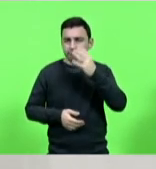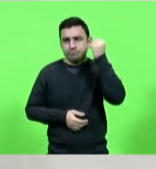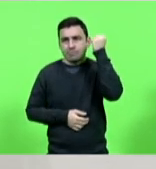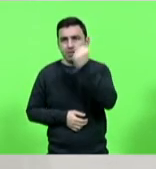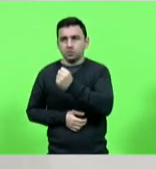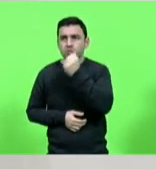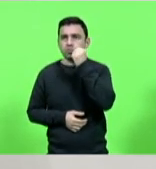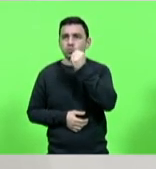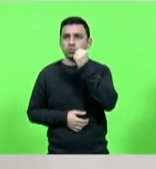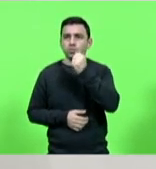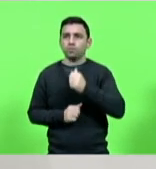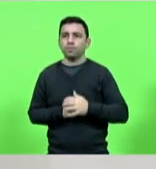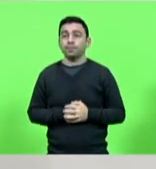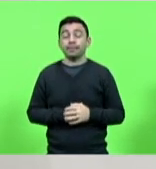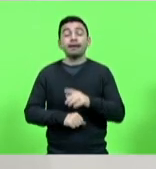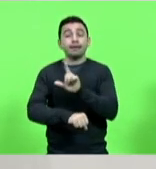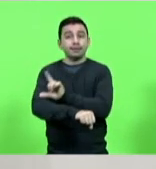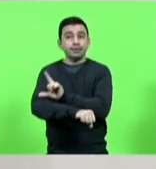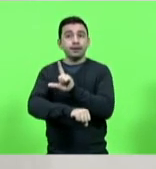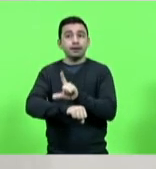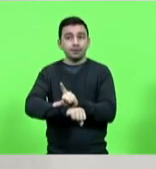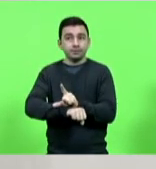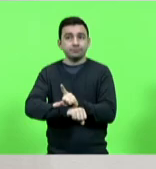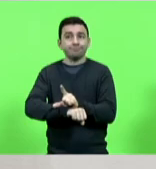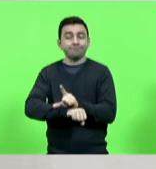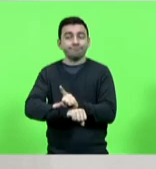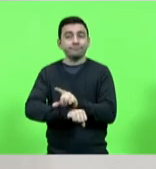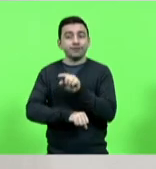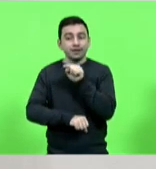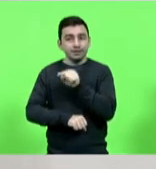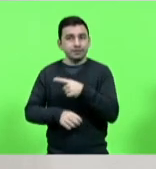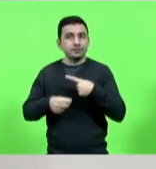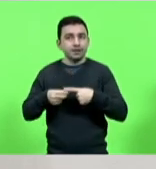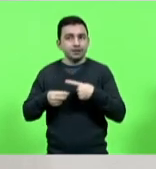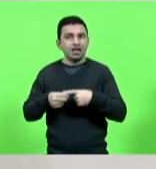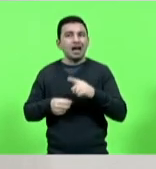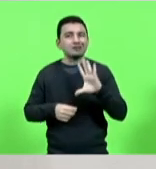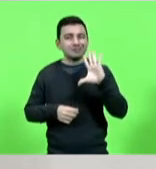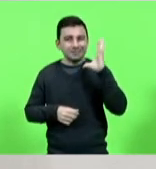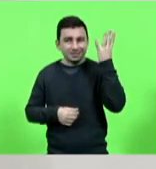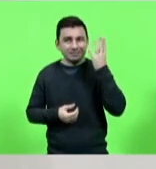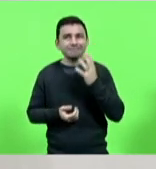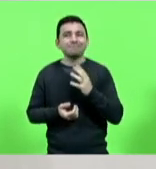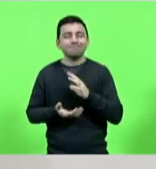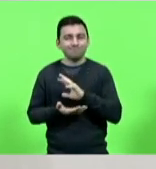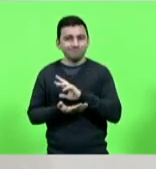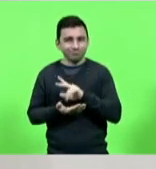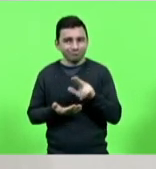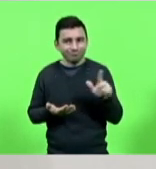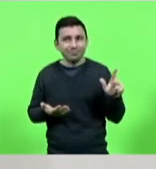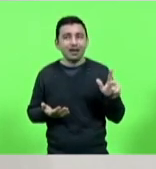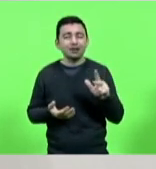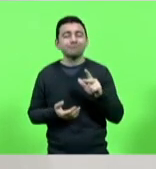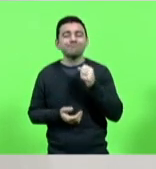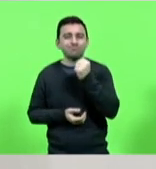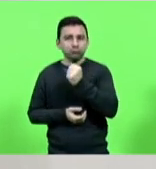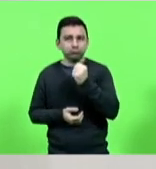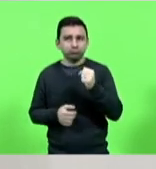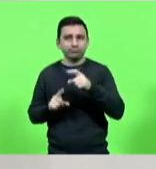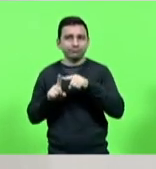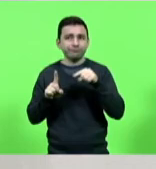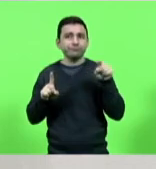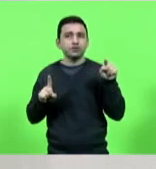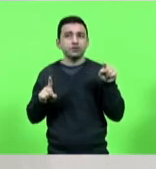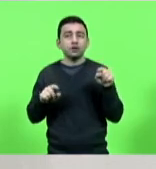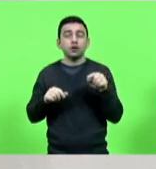Lages tem, infelizmente, vários índices em relação ao feminicídio. Há uns 15